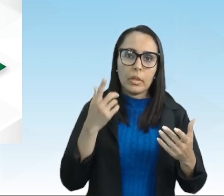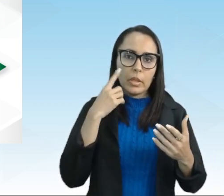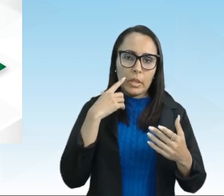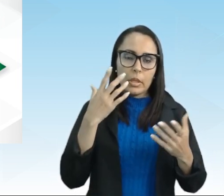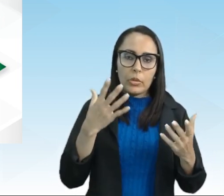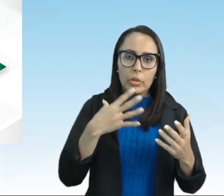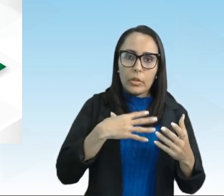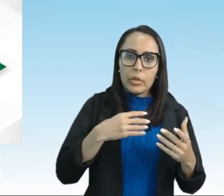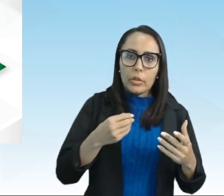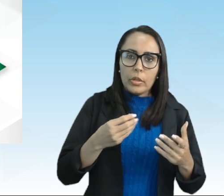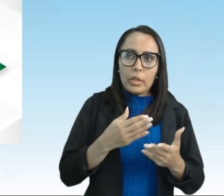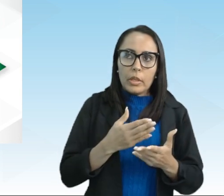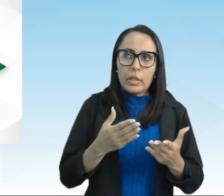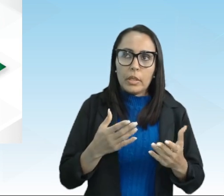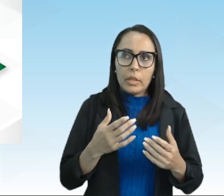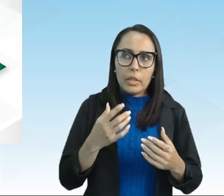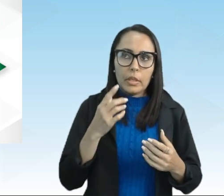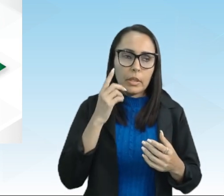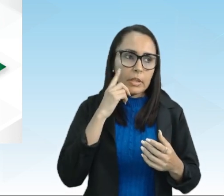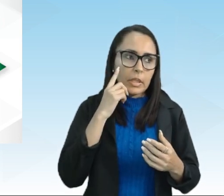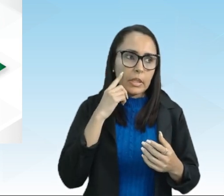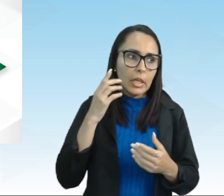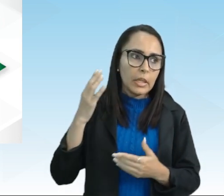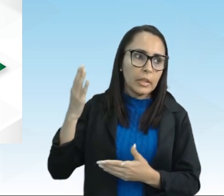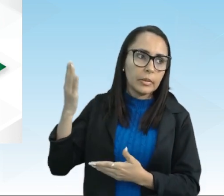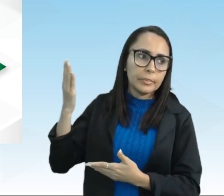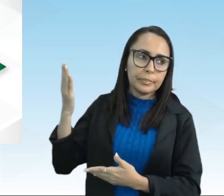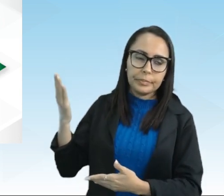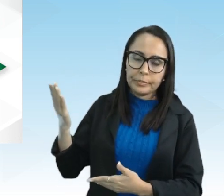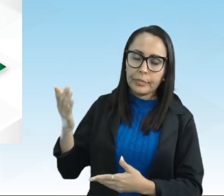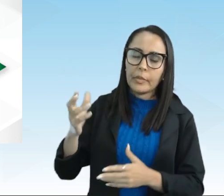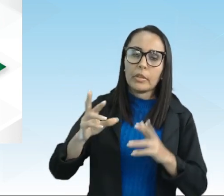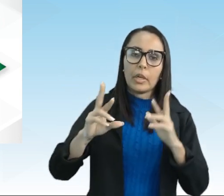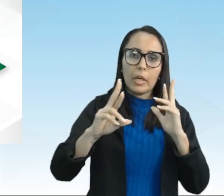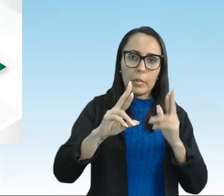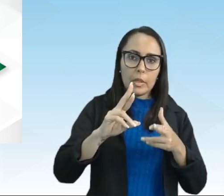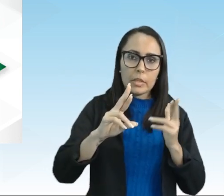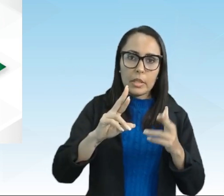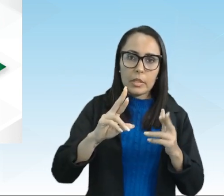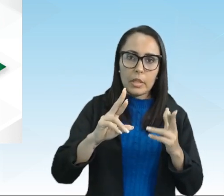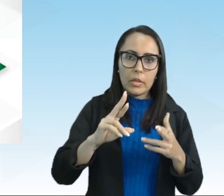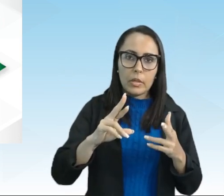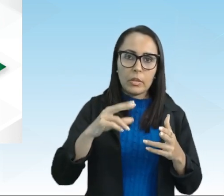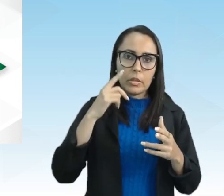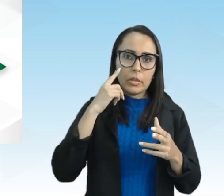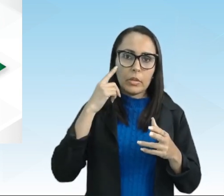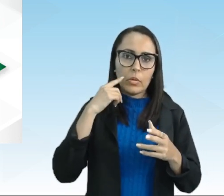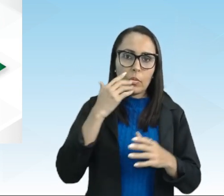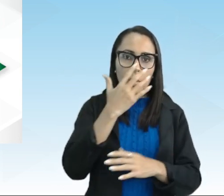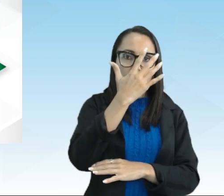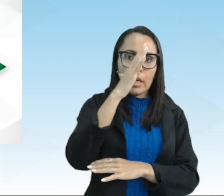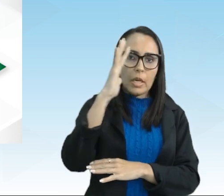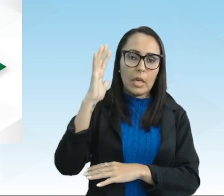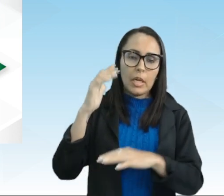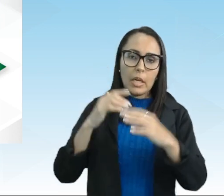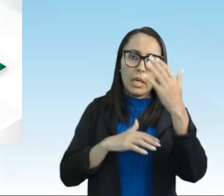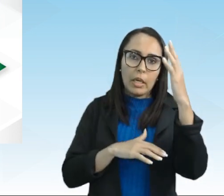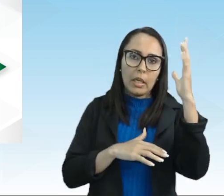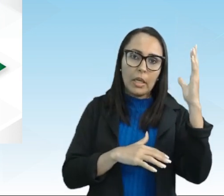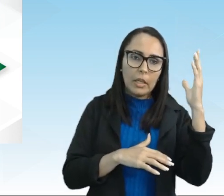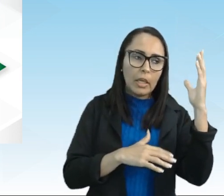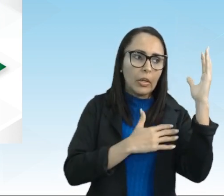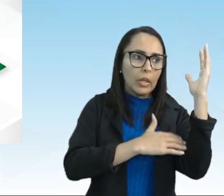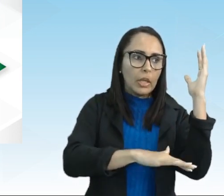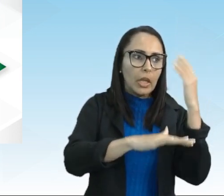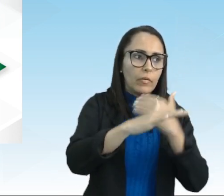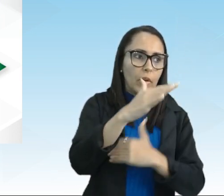seus filhos quer nesse caso que está aí no quadro está representando o que uma devastação isso aí é uma